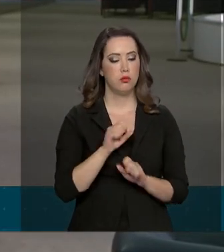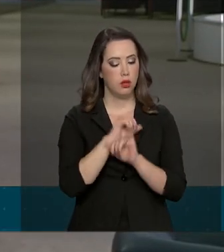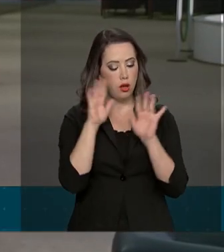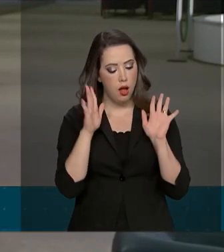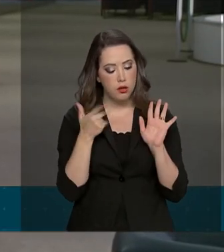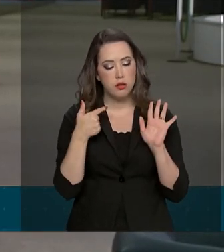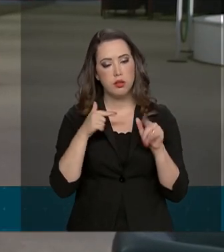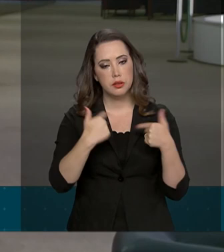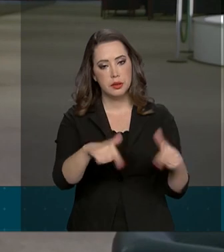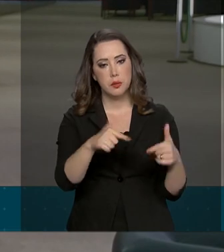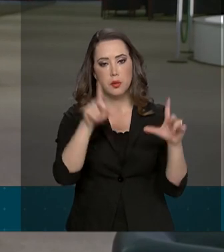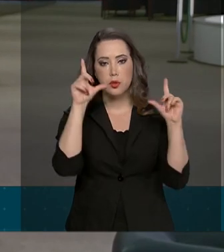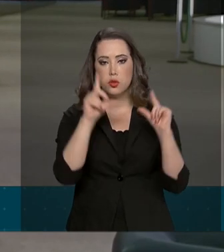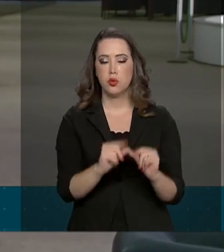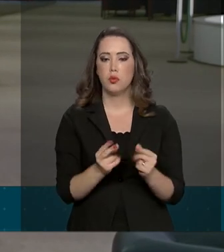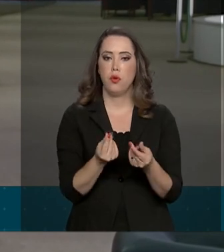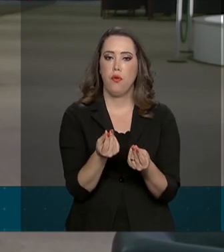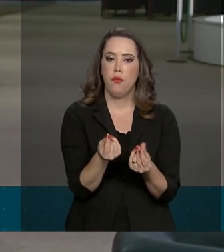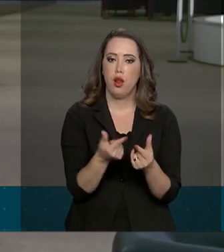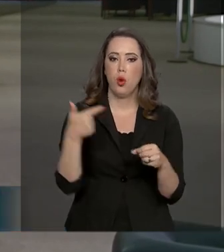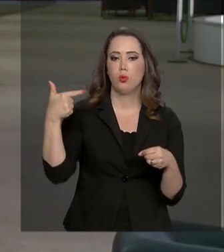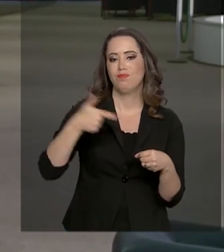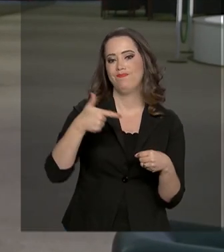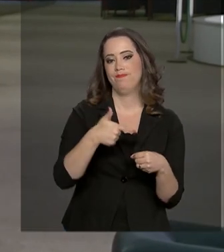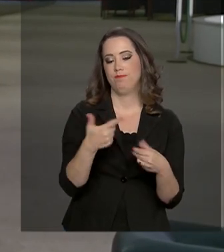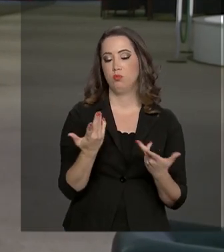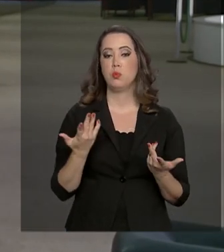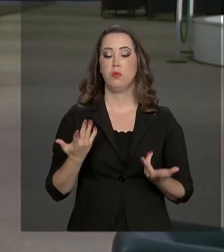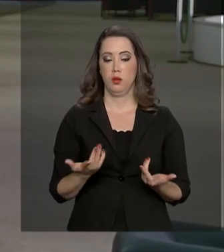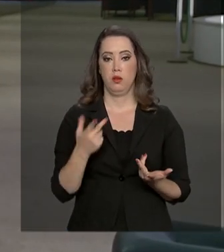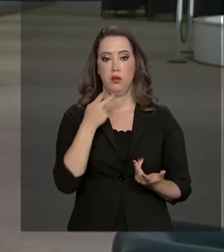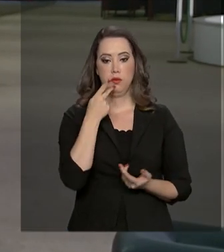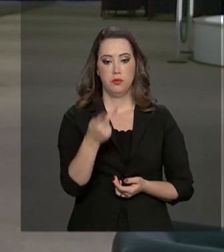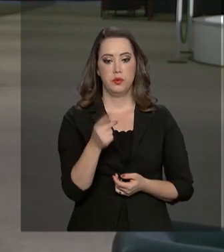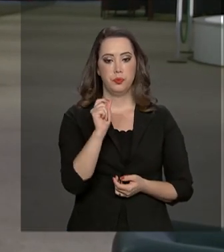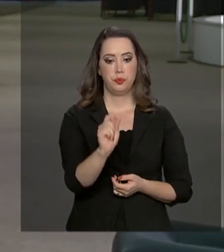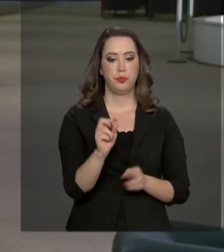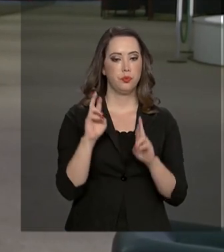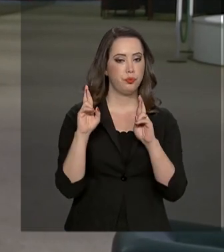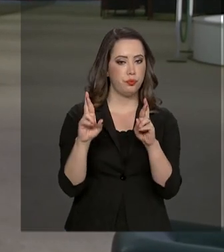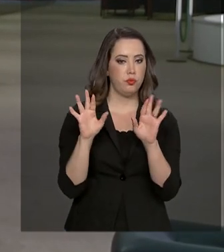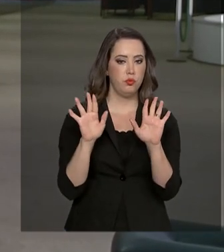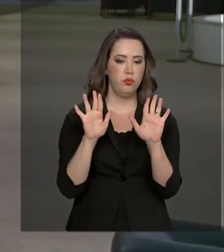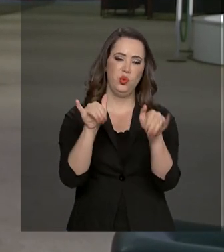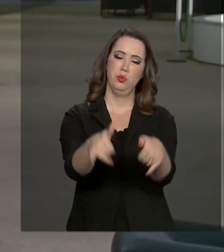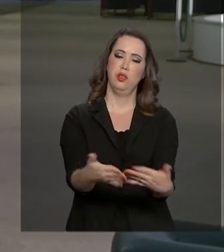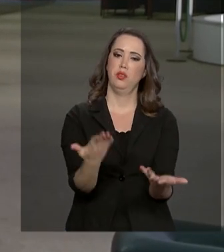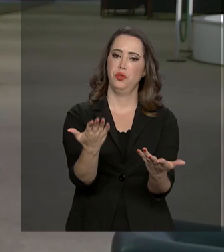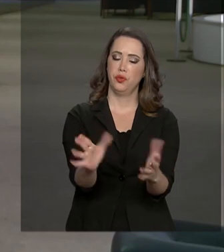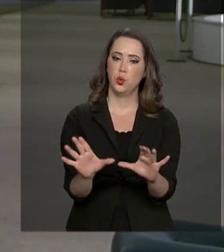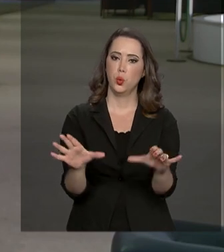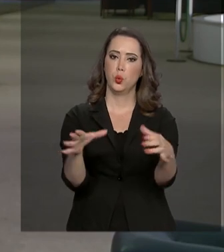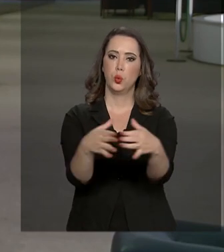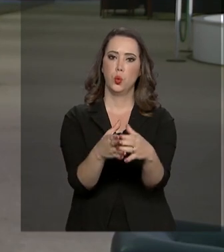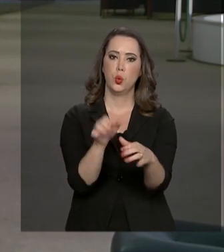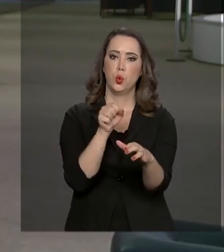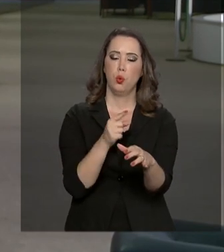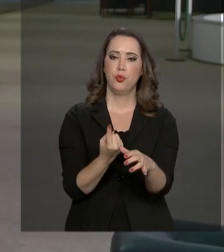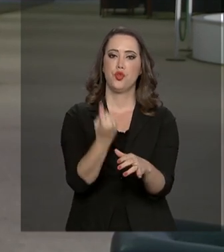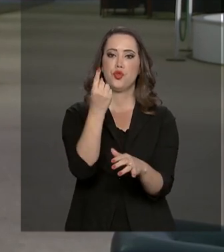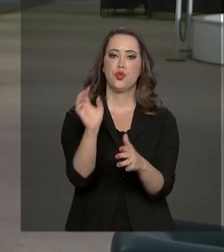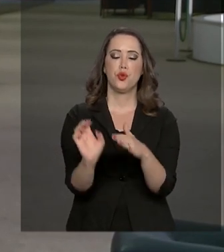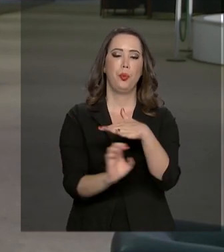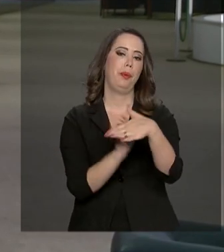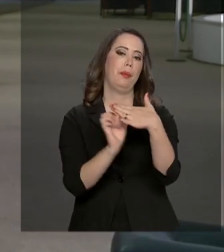numa solução para reduzir o preço dos combustíveis. Ele disse que espera acabar com o monopólio da distribuição